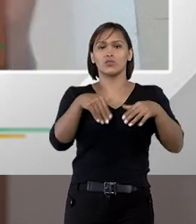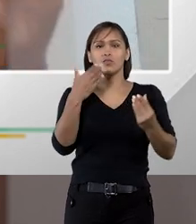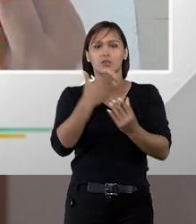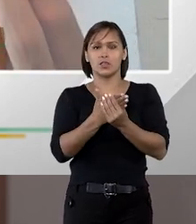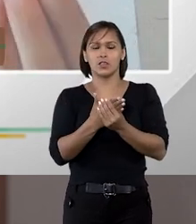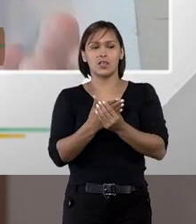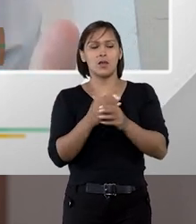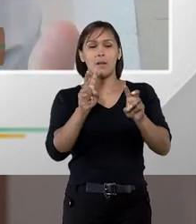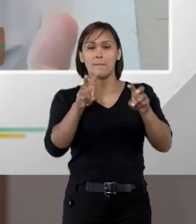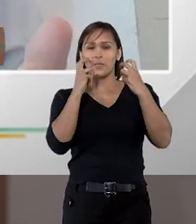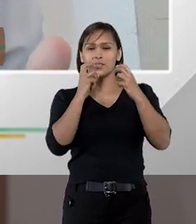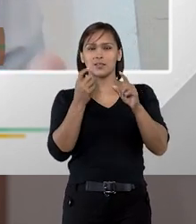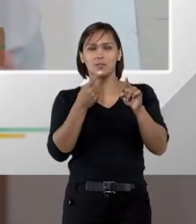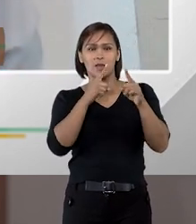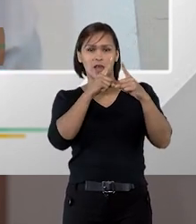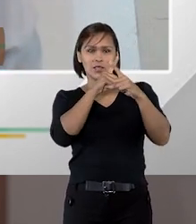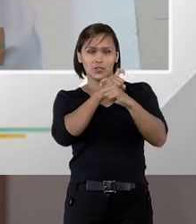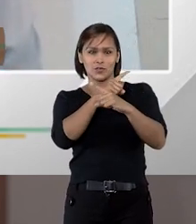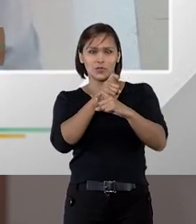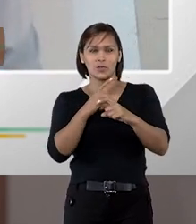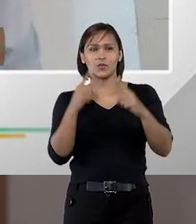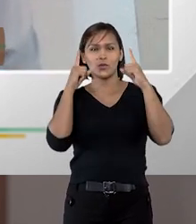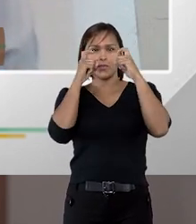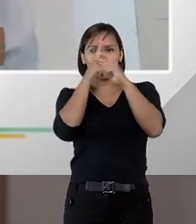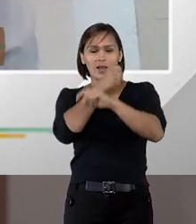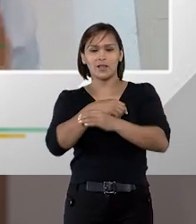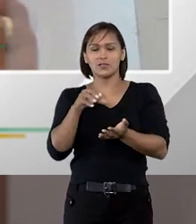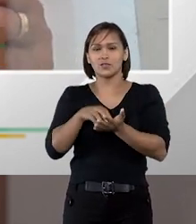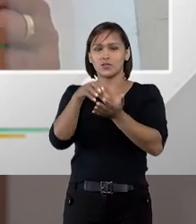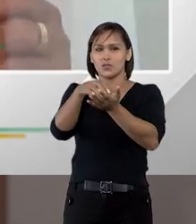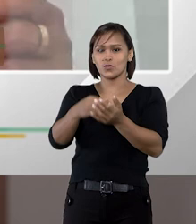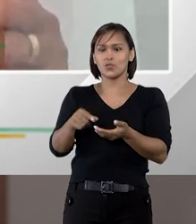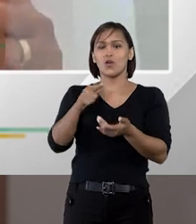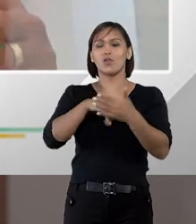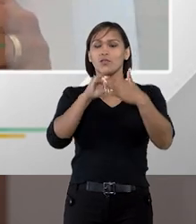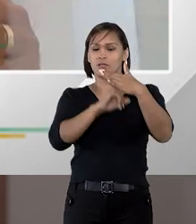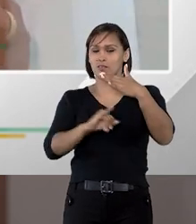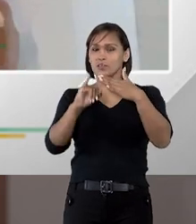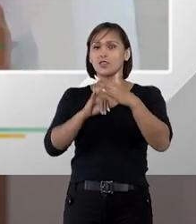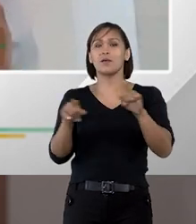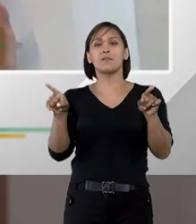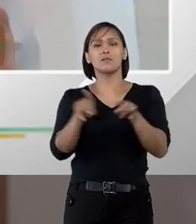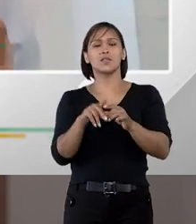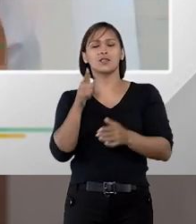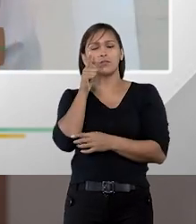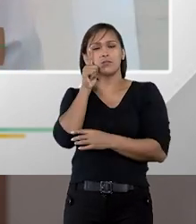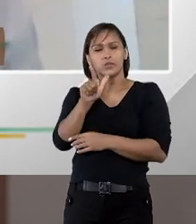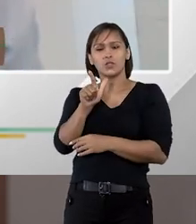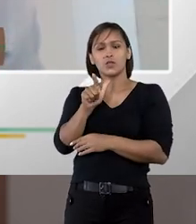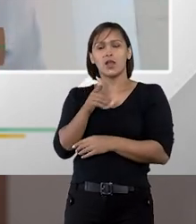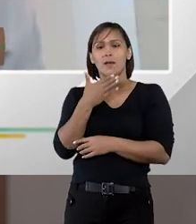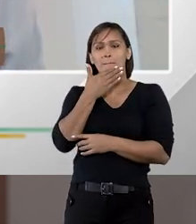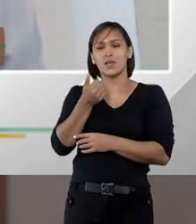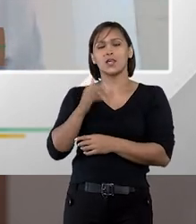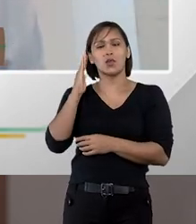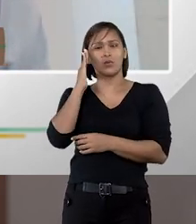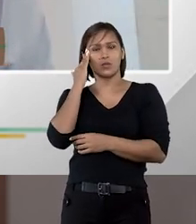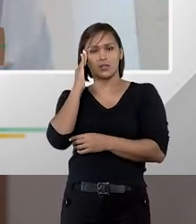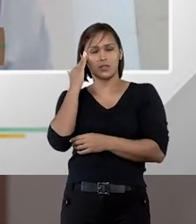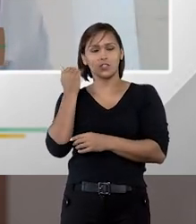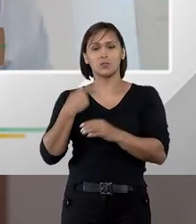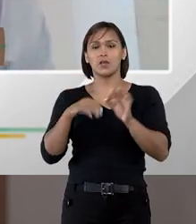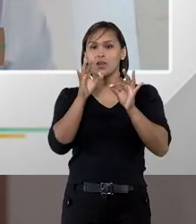concreto enxergando as dificuldades de cada um dos órgãos e de cada um dos entes para que consiga dar a melhor